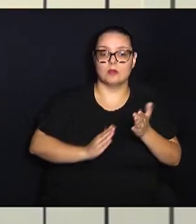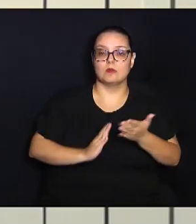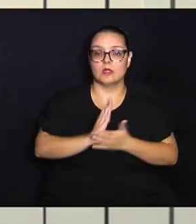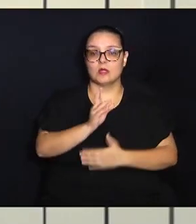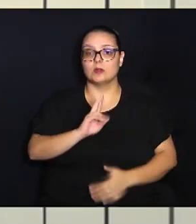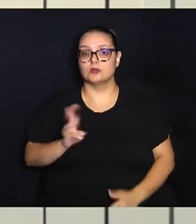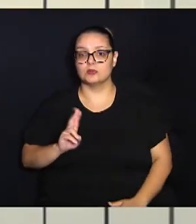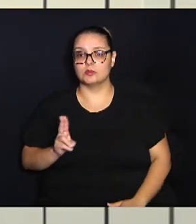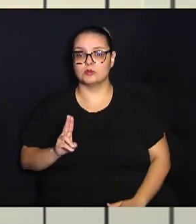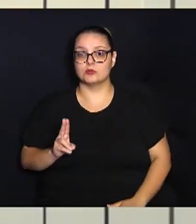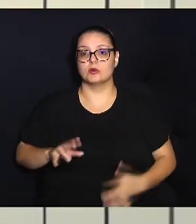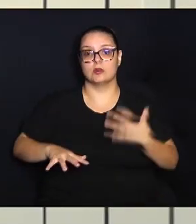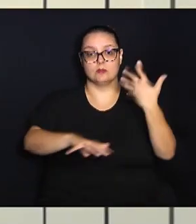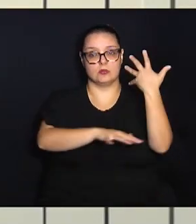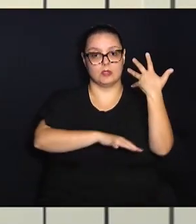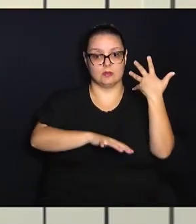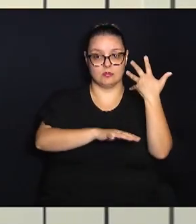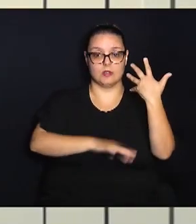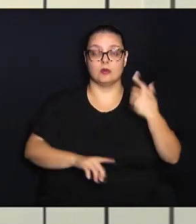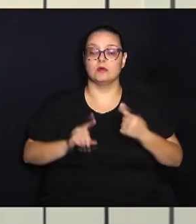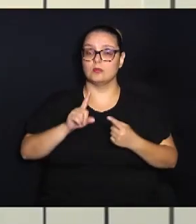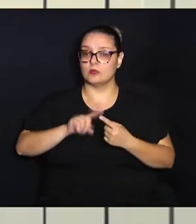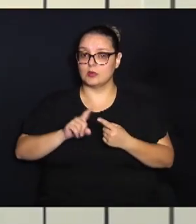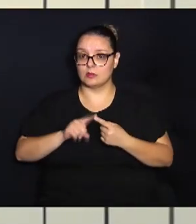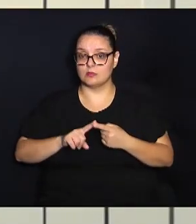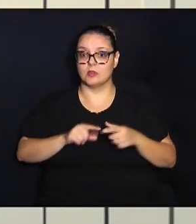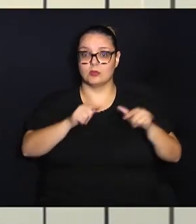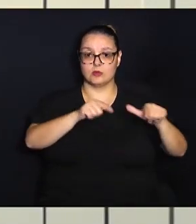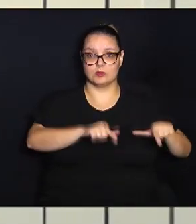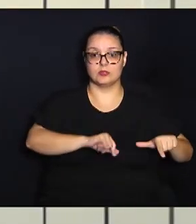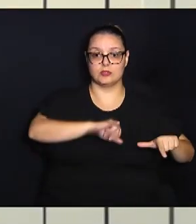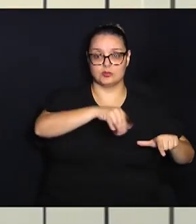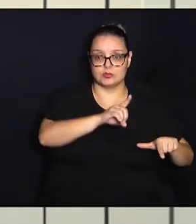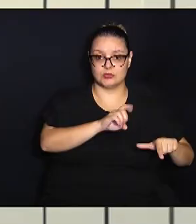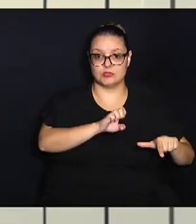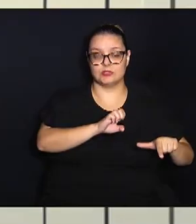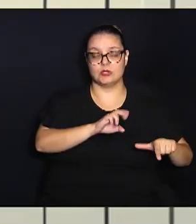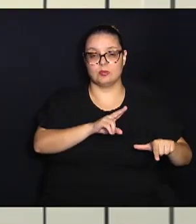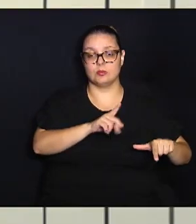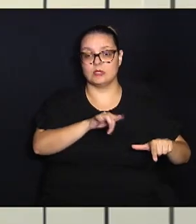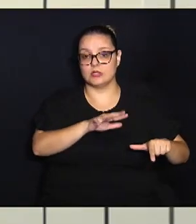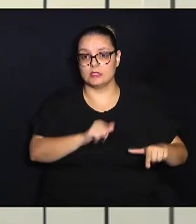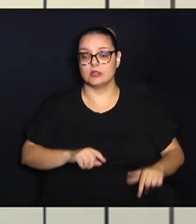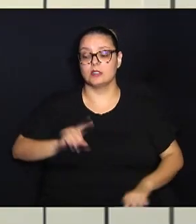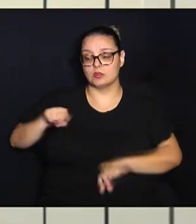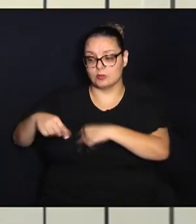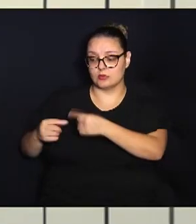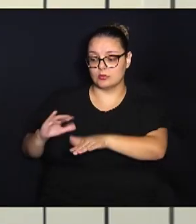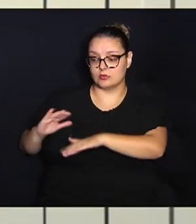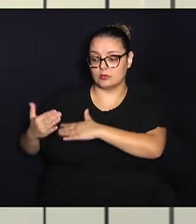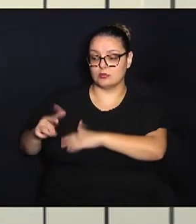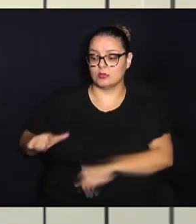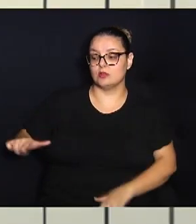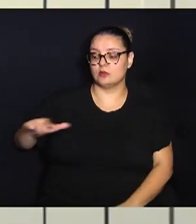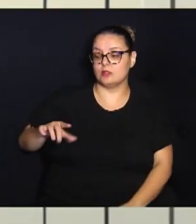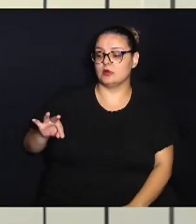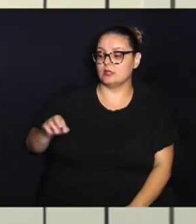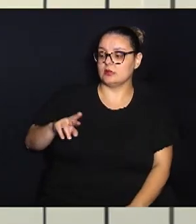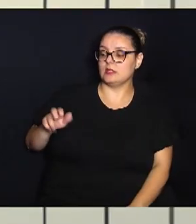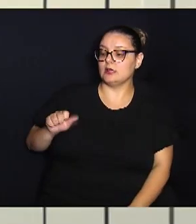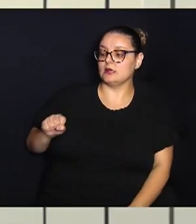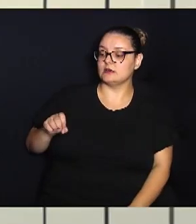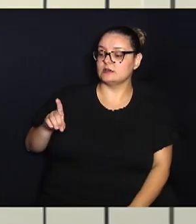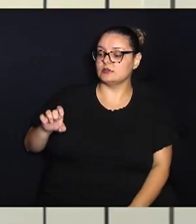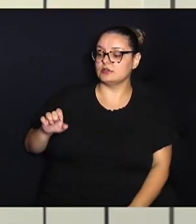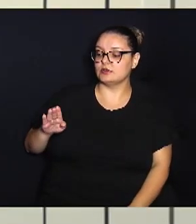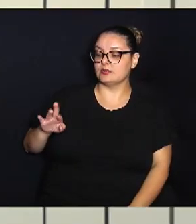nome a praças na cidade, uma delas localizada no Jardim Eulina e a outra no loteamento Terras de Friburgo. O